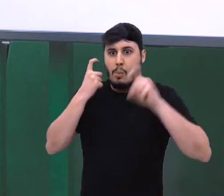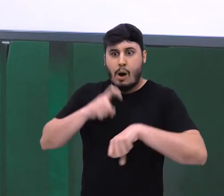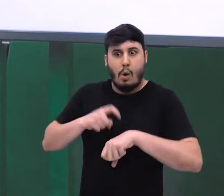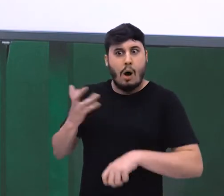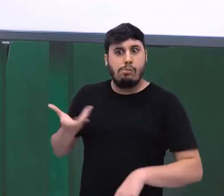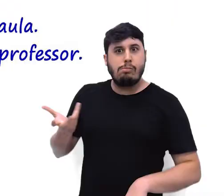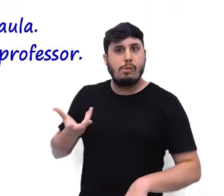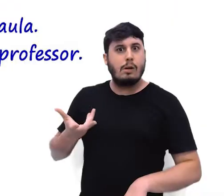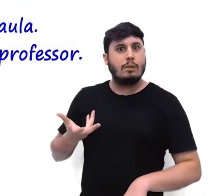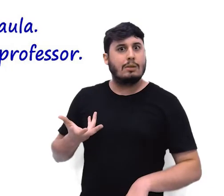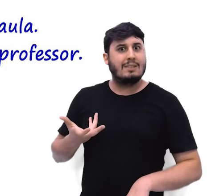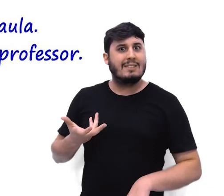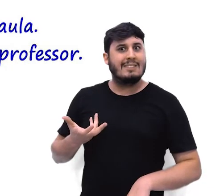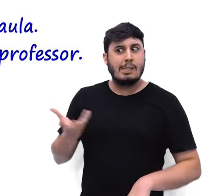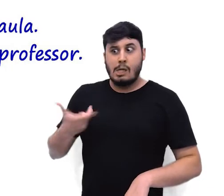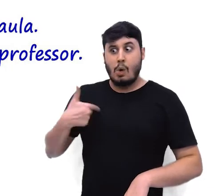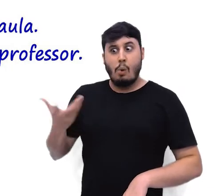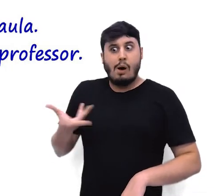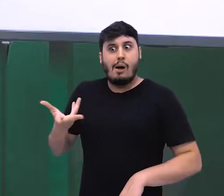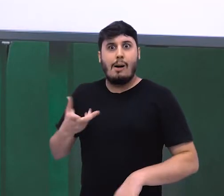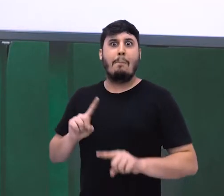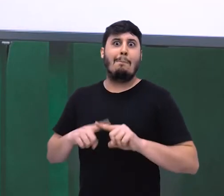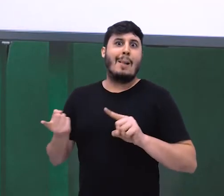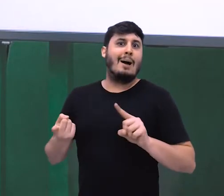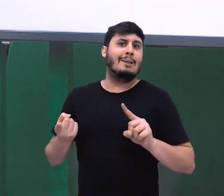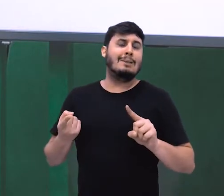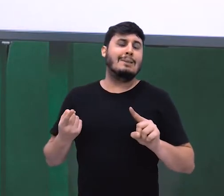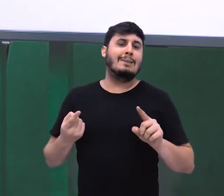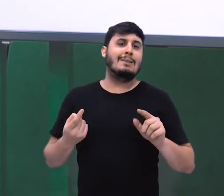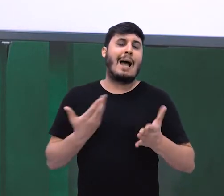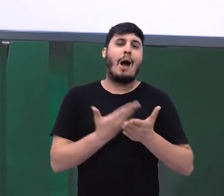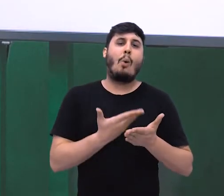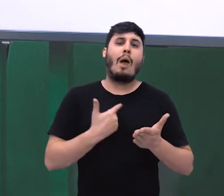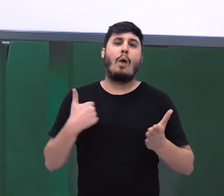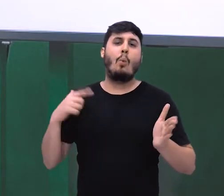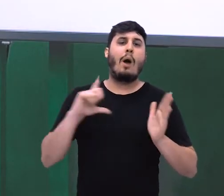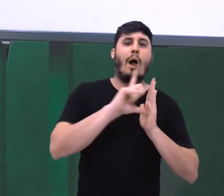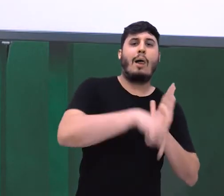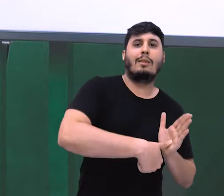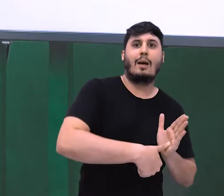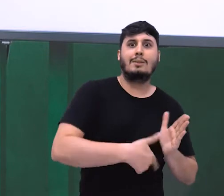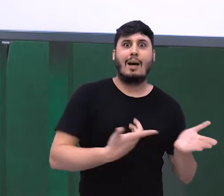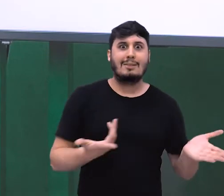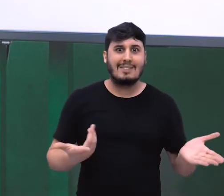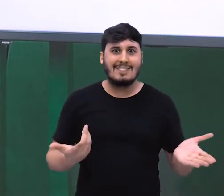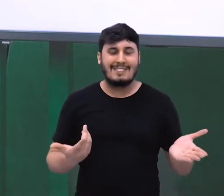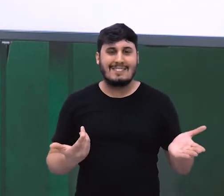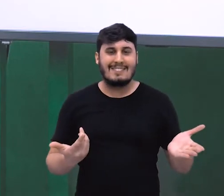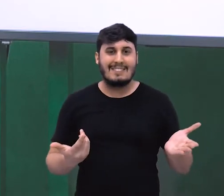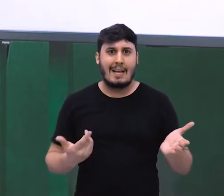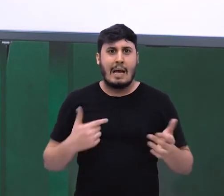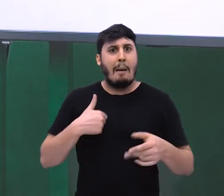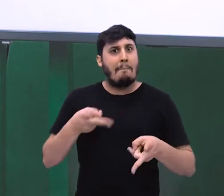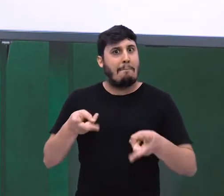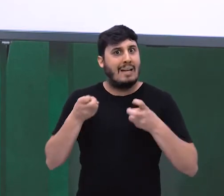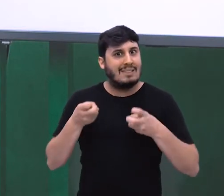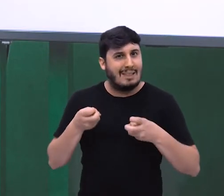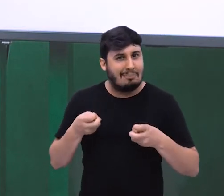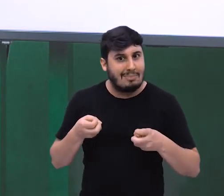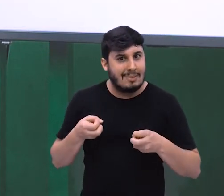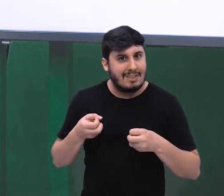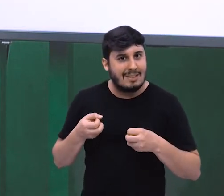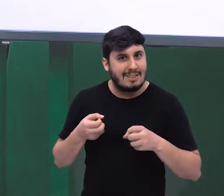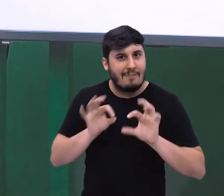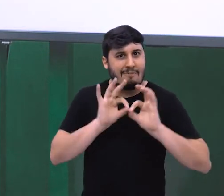o desfecho. Cheguei atrasado à aula. Eu me apressei, mas cheguei atrasado à aula. Veja a quebra de